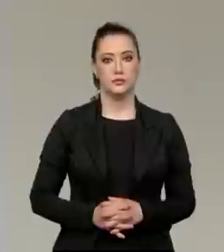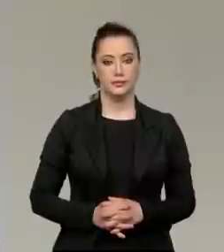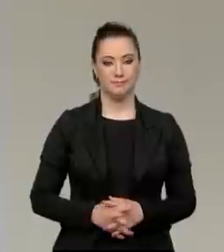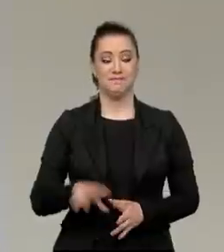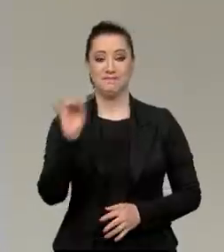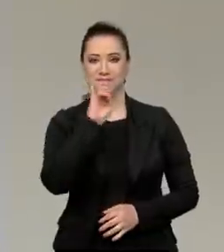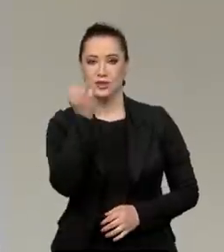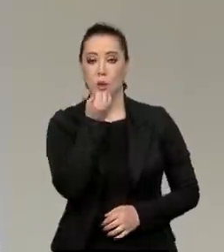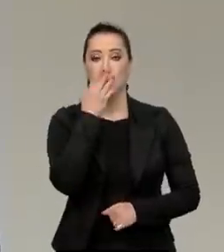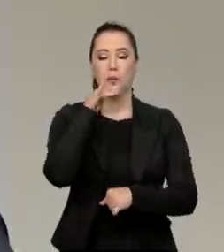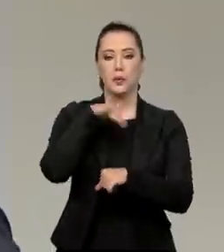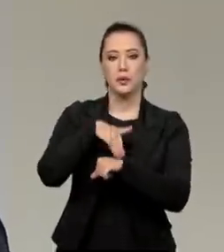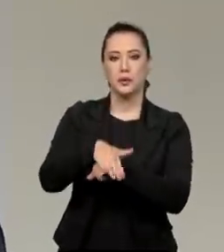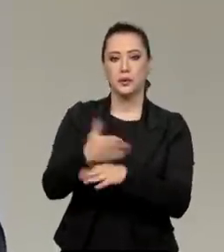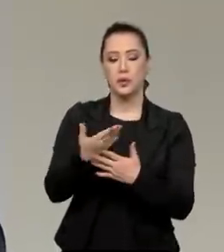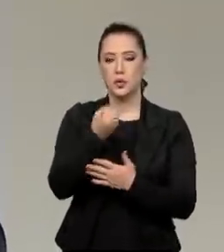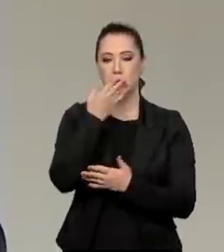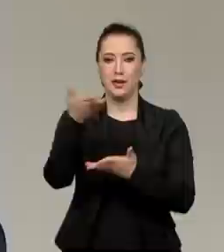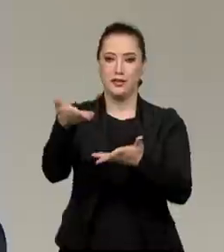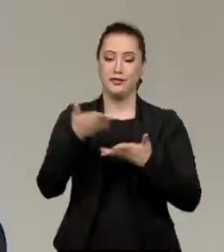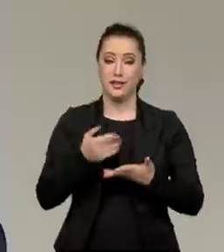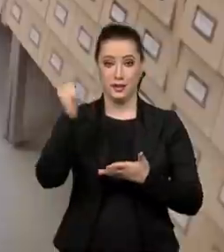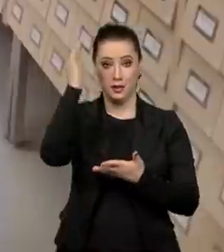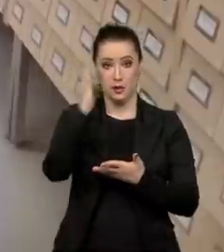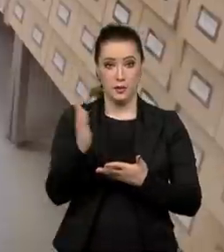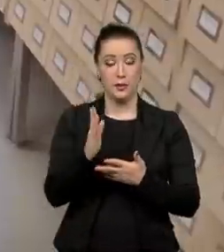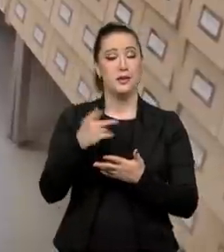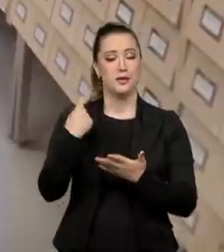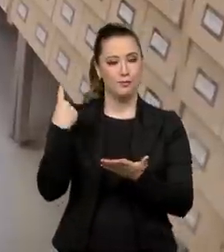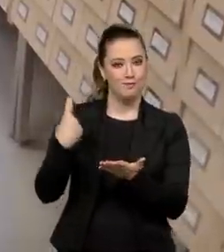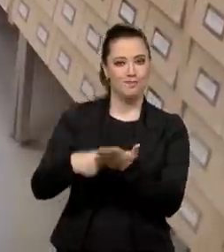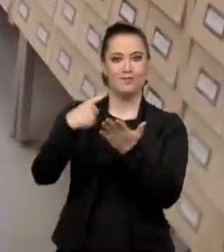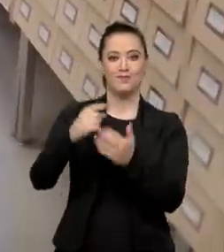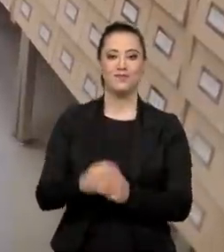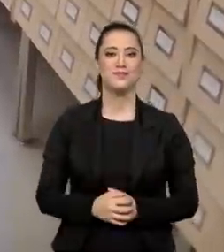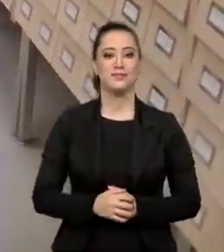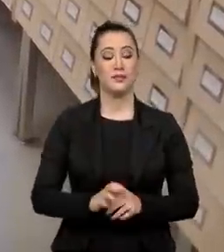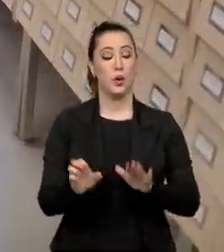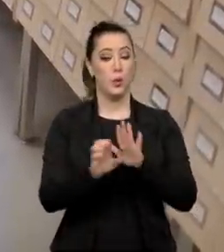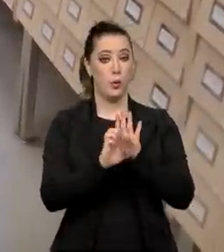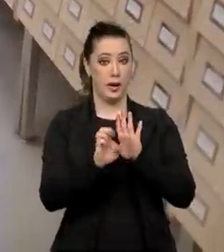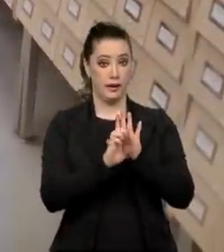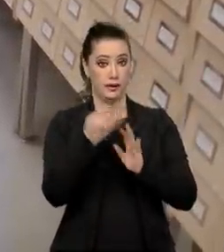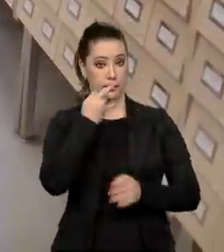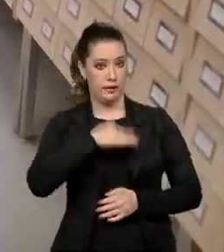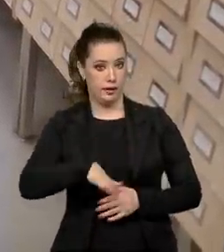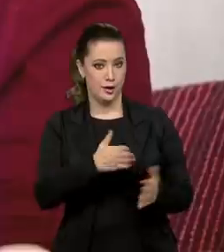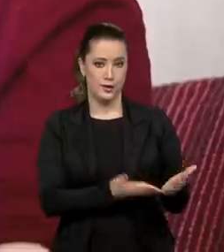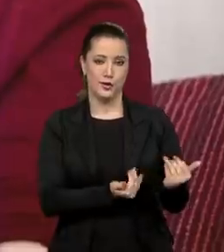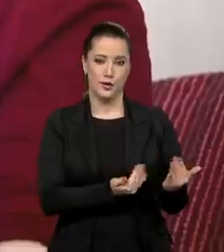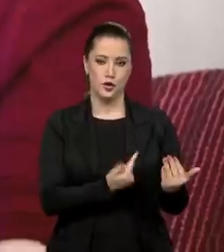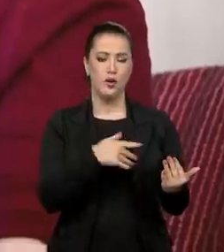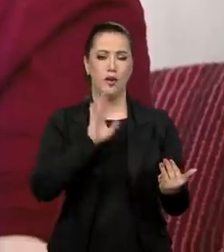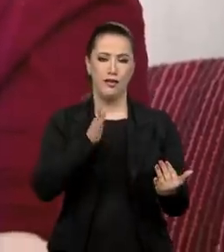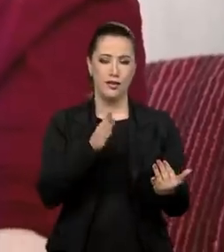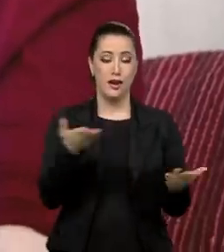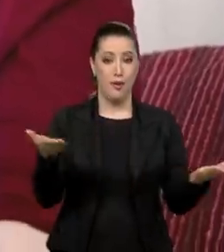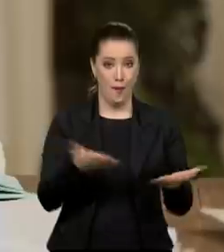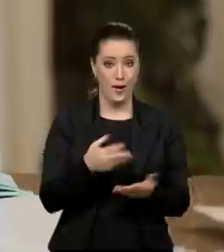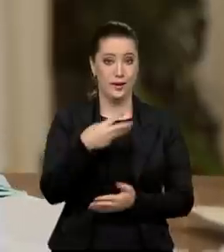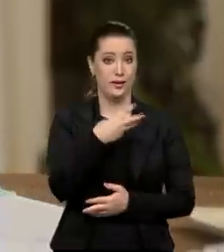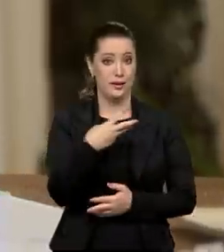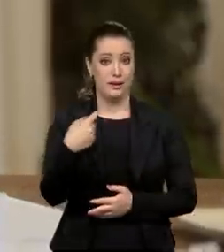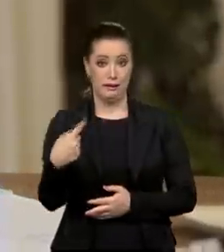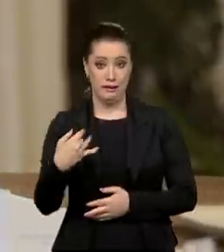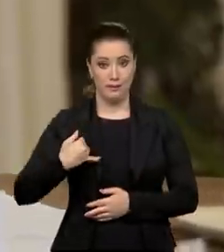Olá, boa noite e seja bem-vindo ao Brasil em Pauta. O Estatuto da Criança e do Adolescente acaba de completar 31